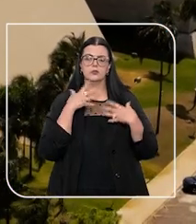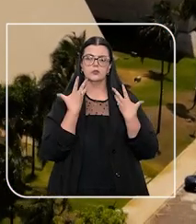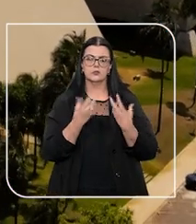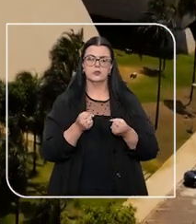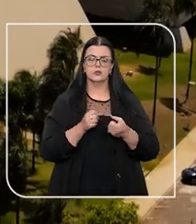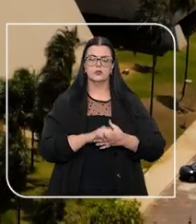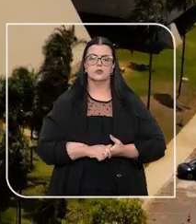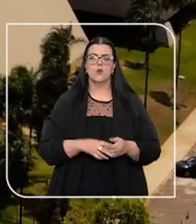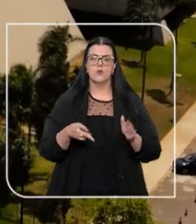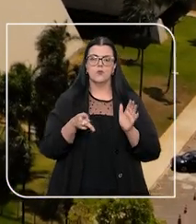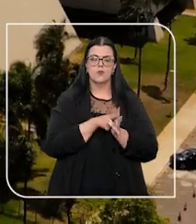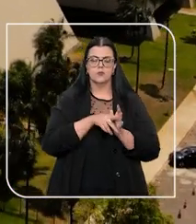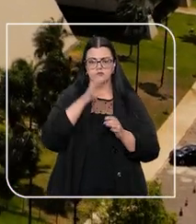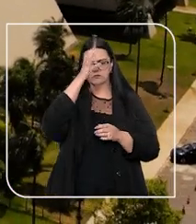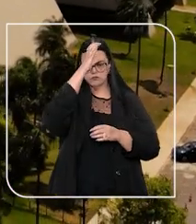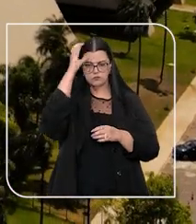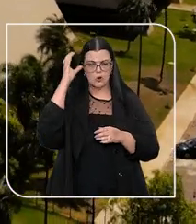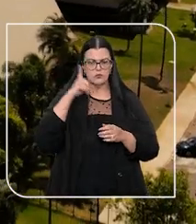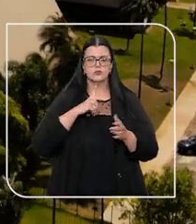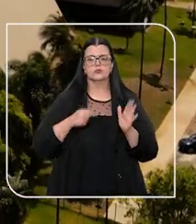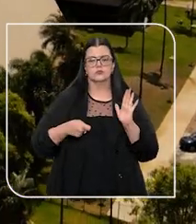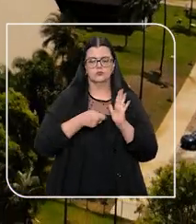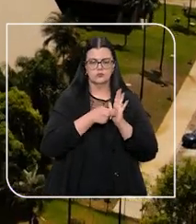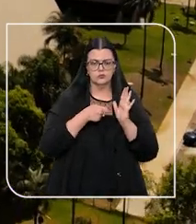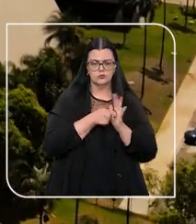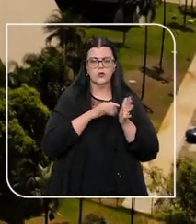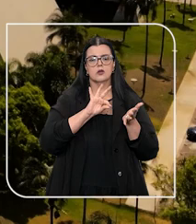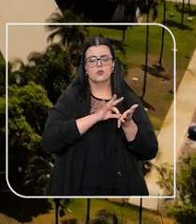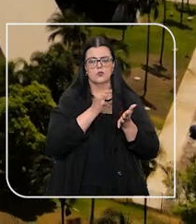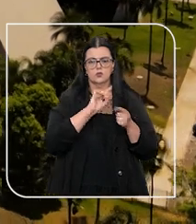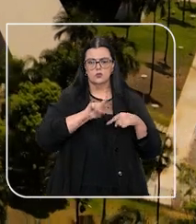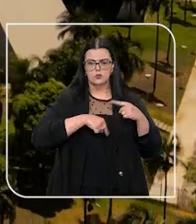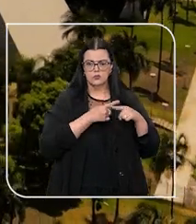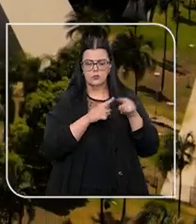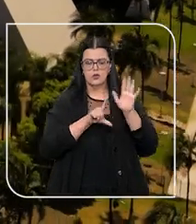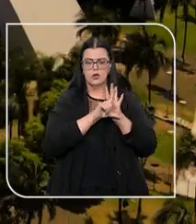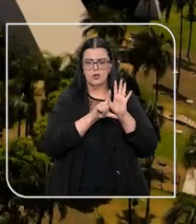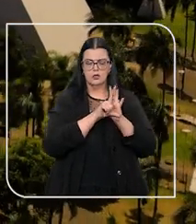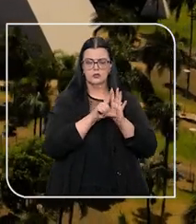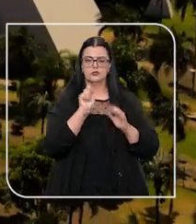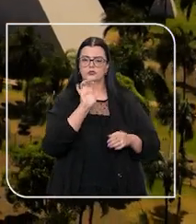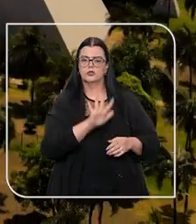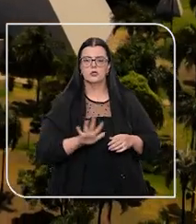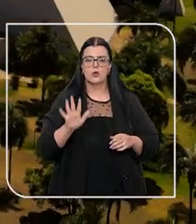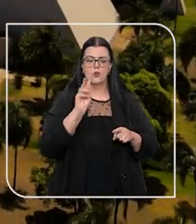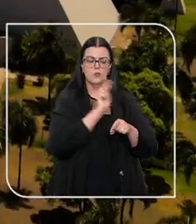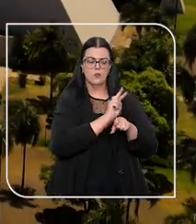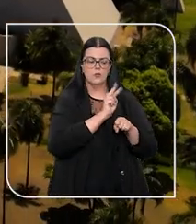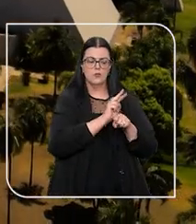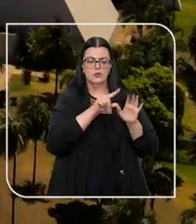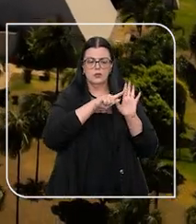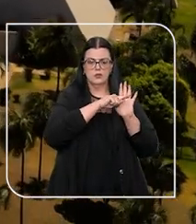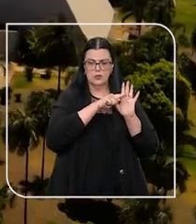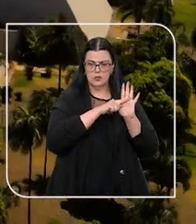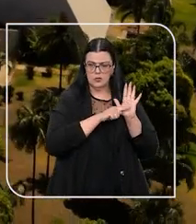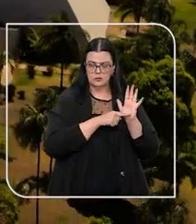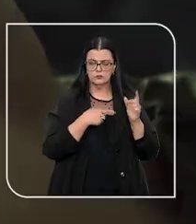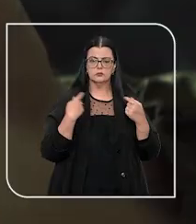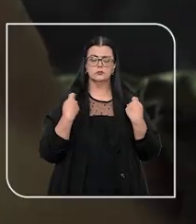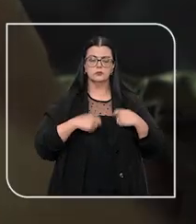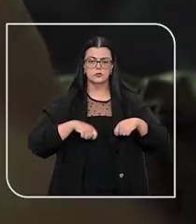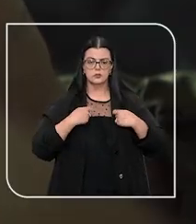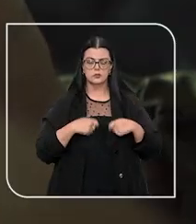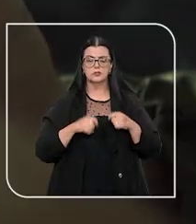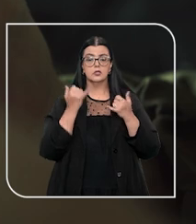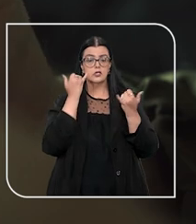reconheceu que o Código de Defesa do Consumidor, a Lei do Cadastro Positivo e a Lei Geral de Proteção de Dados Pessoais